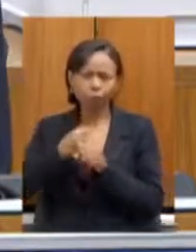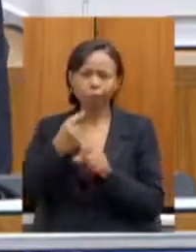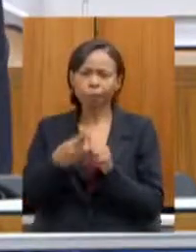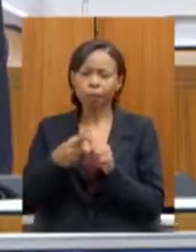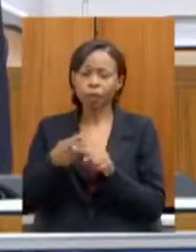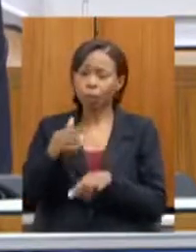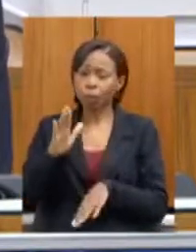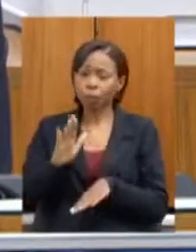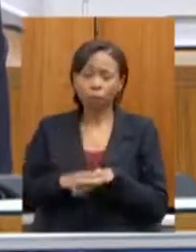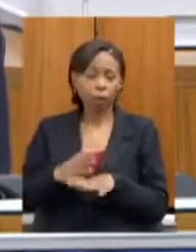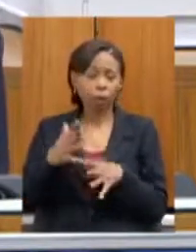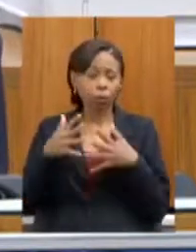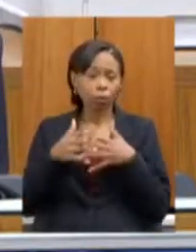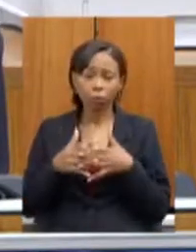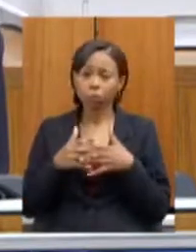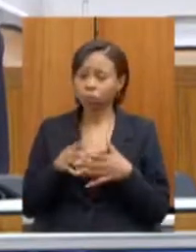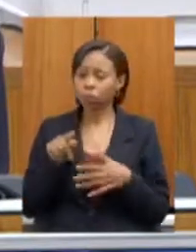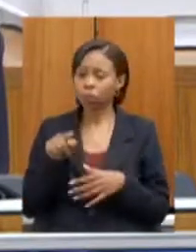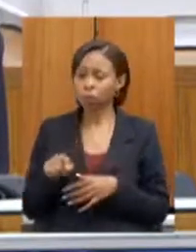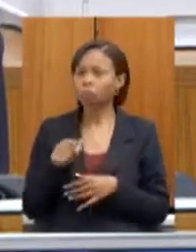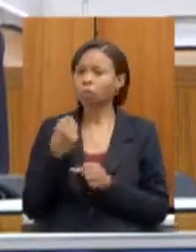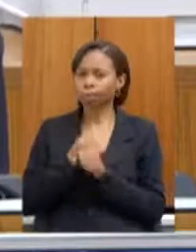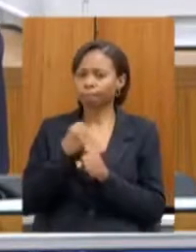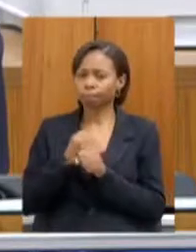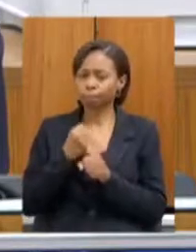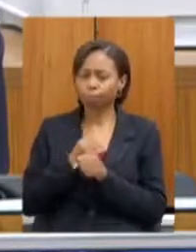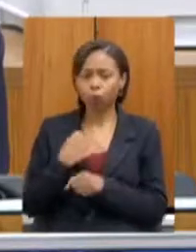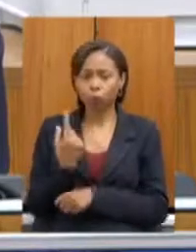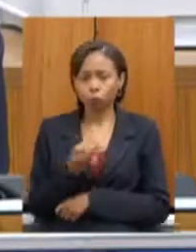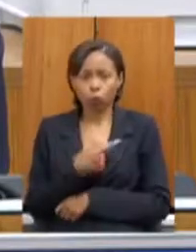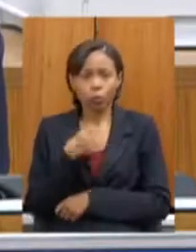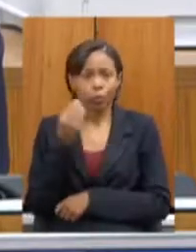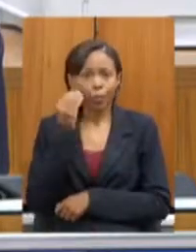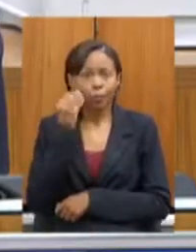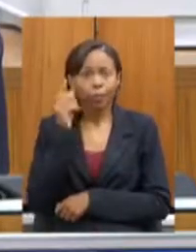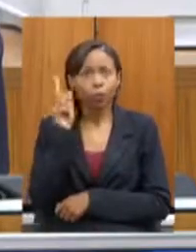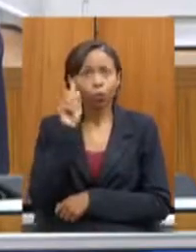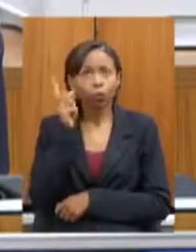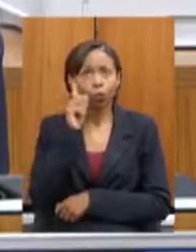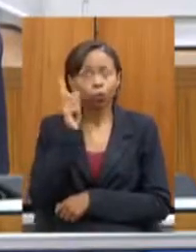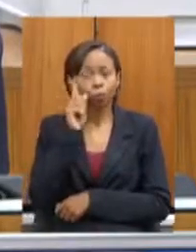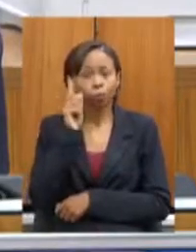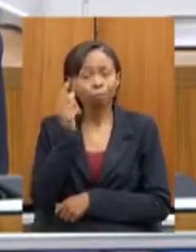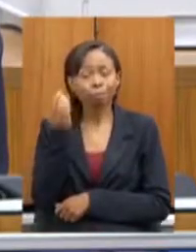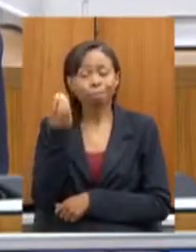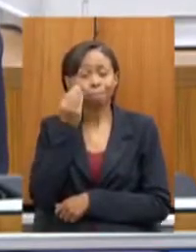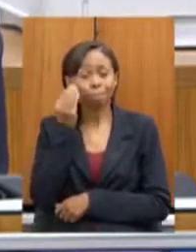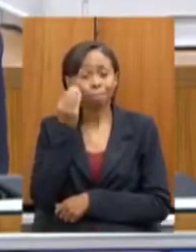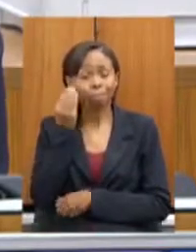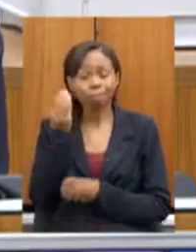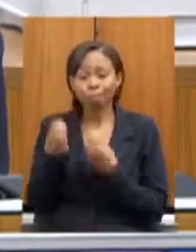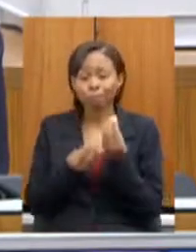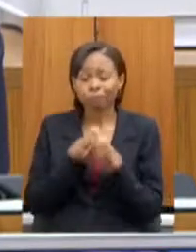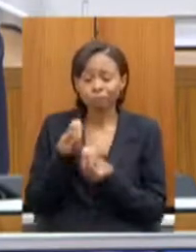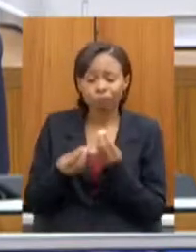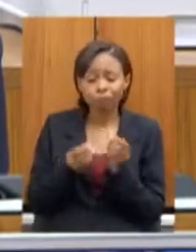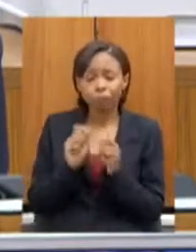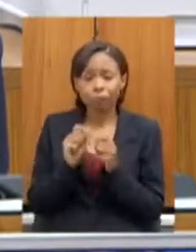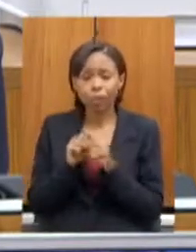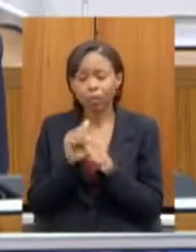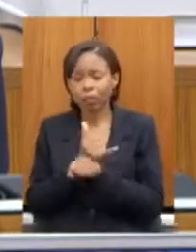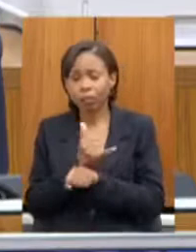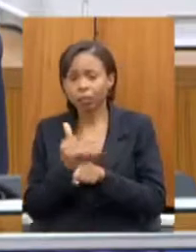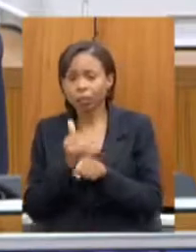que a gente vai achar uma forma estamos procurando eu acordo todo dia procurando uma forma de viabilizar essa